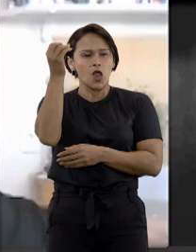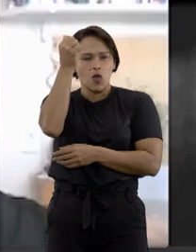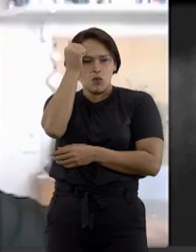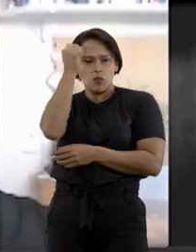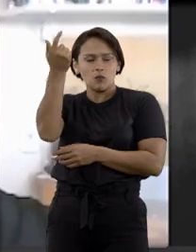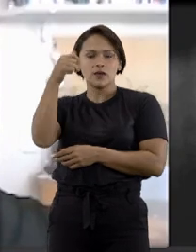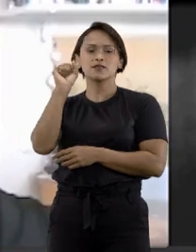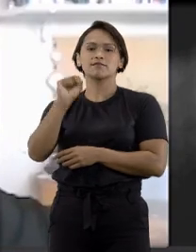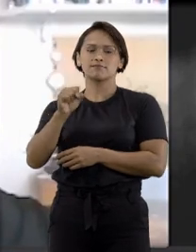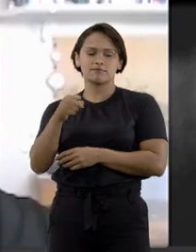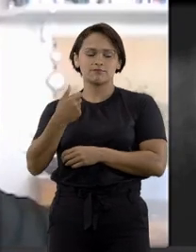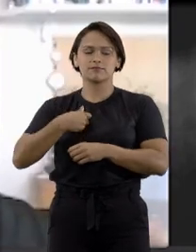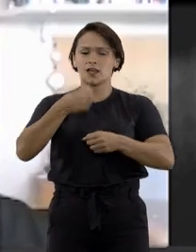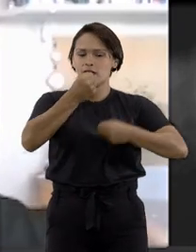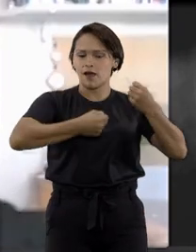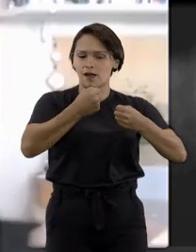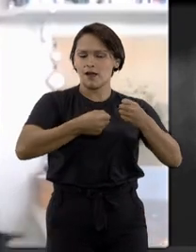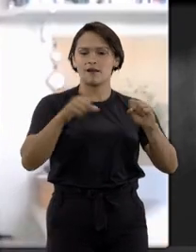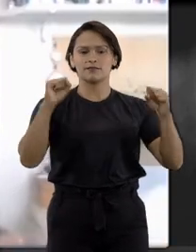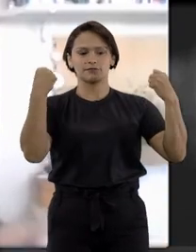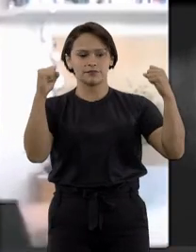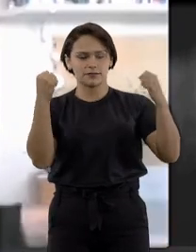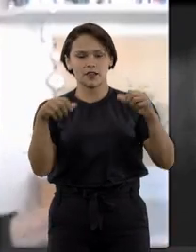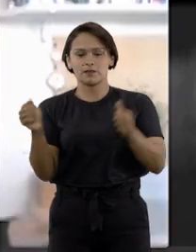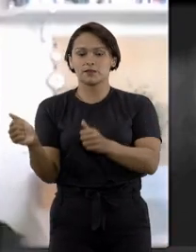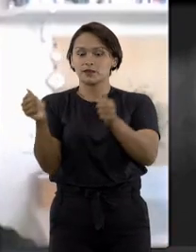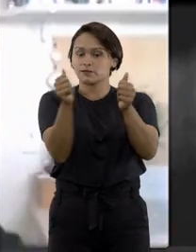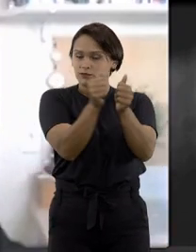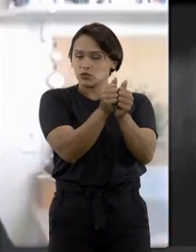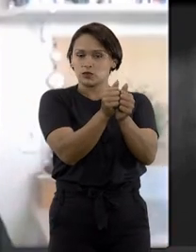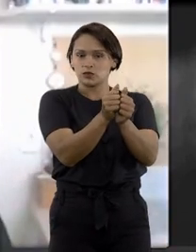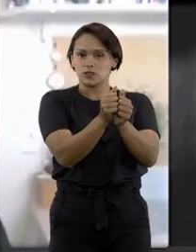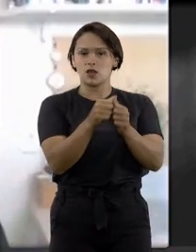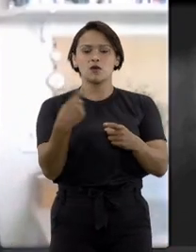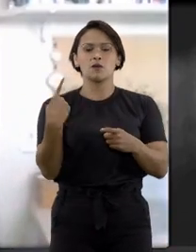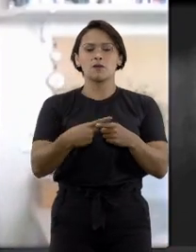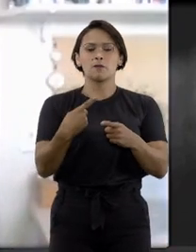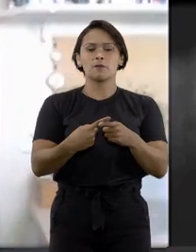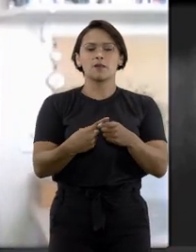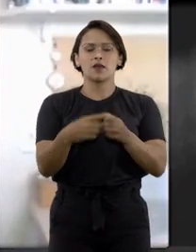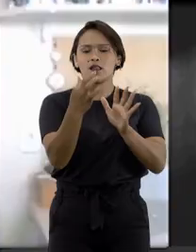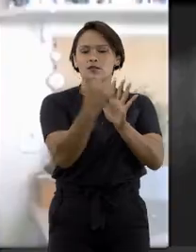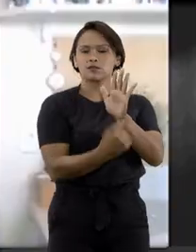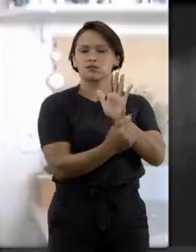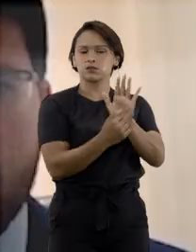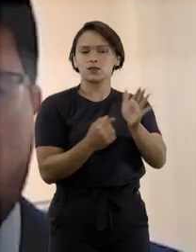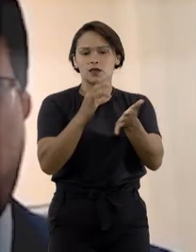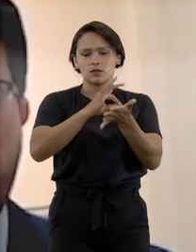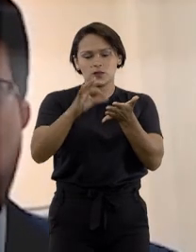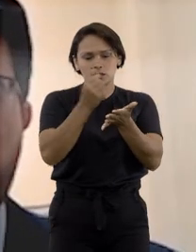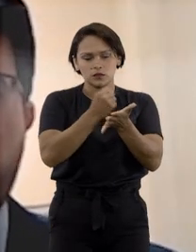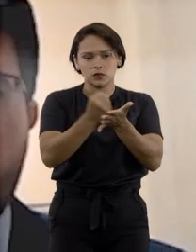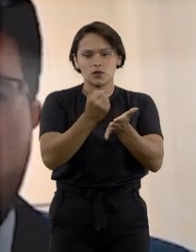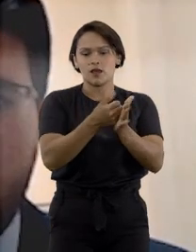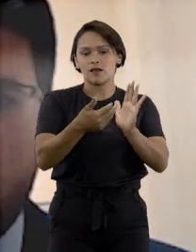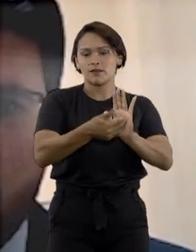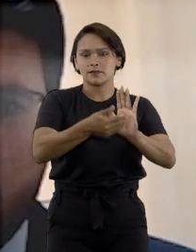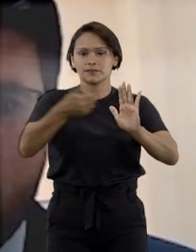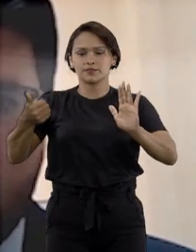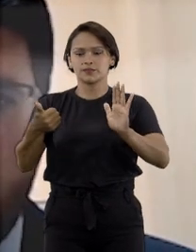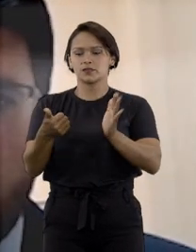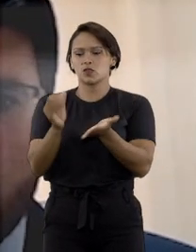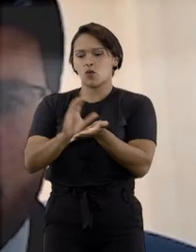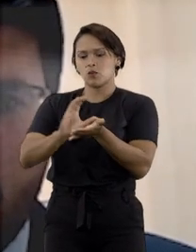recíproca de uma concessionária e uma montadora de veículos pela rescisão do contrato entre elas e as dispensou do